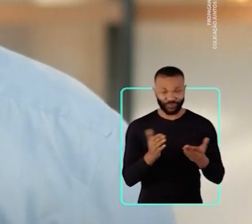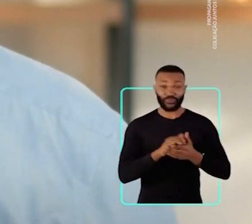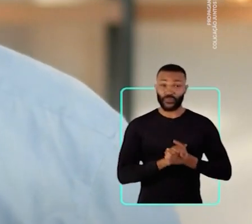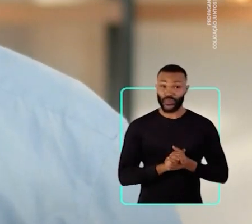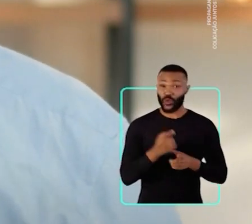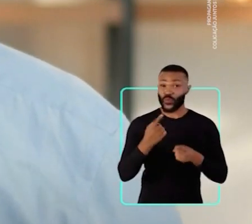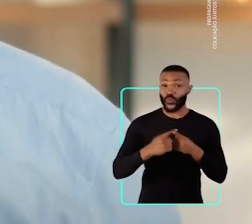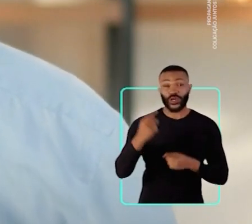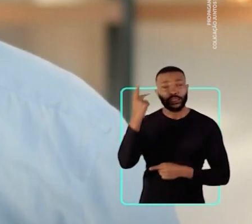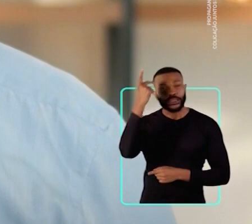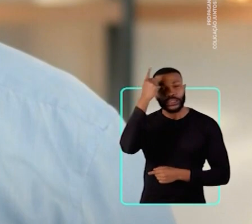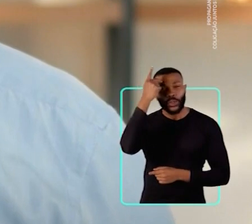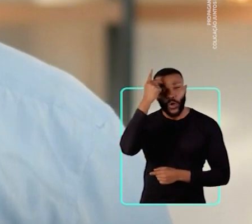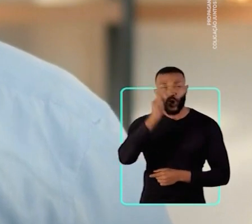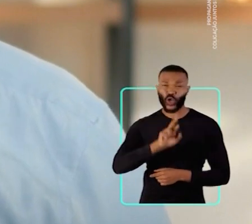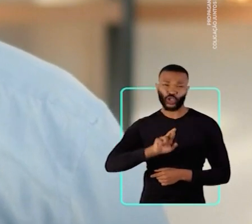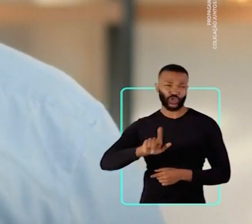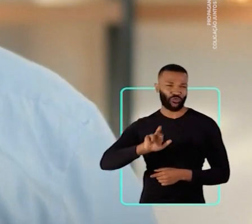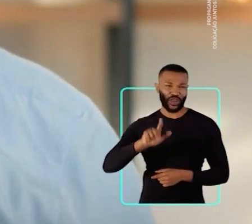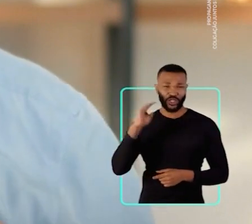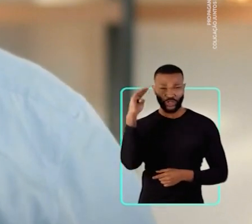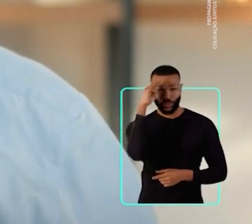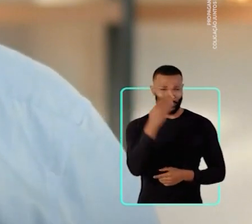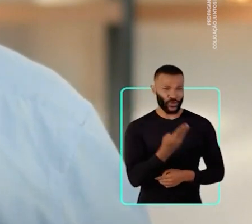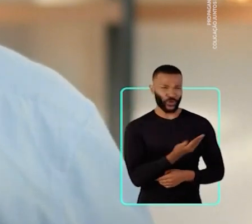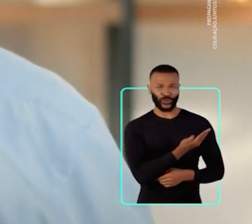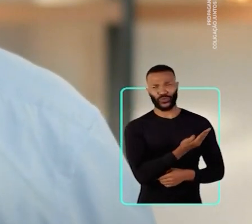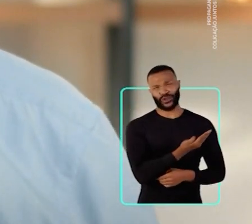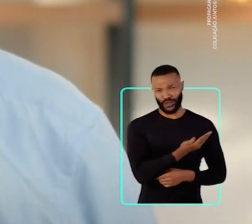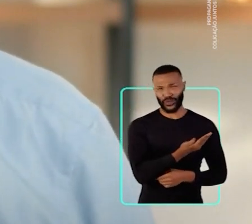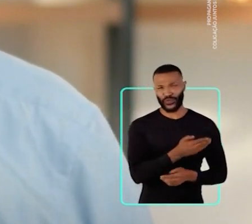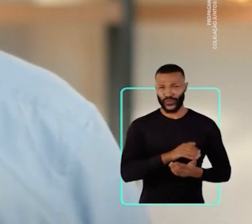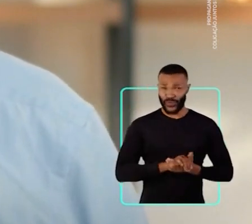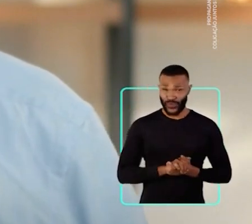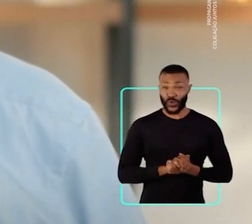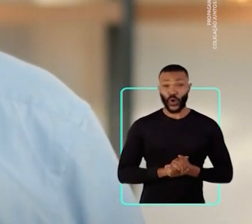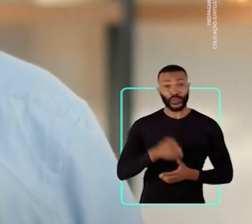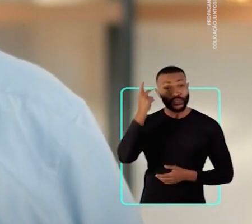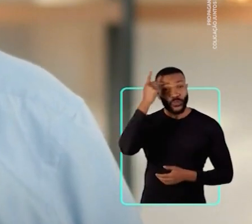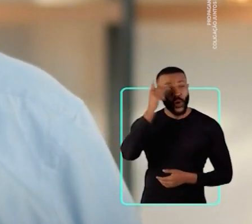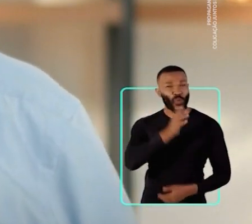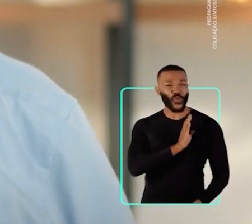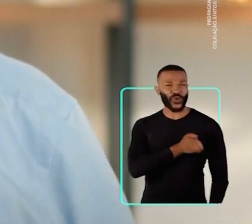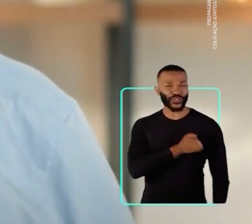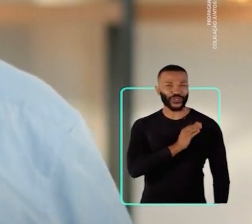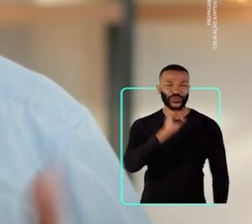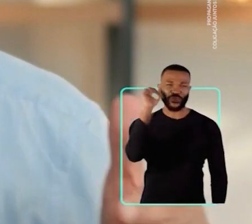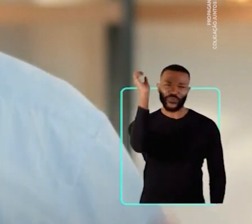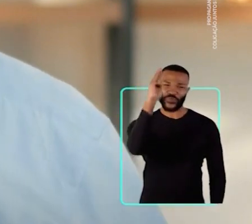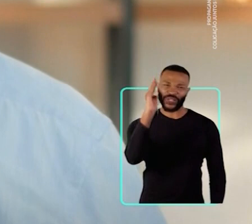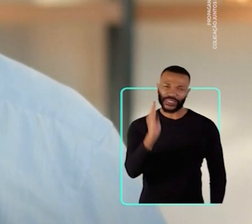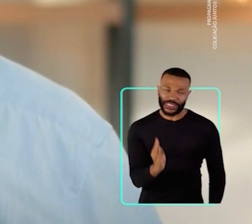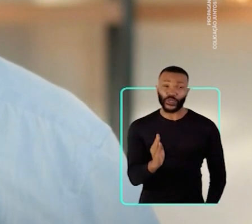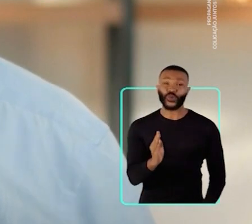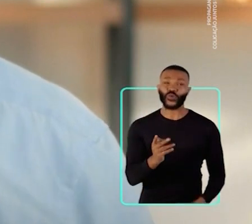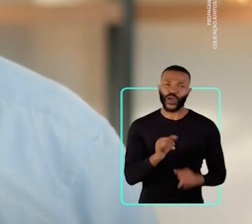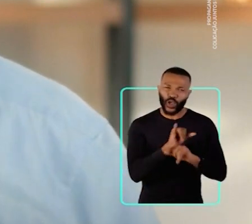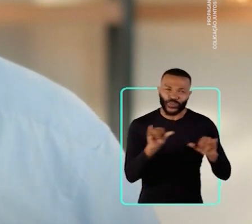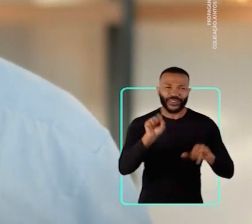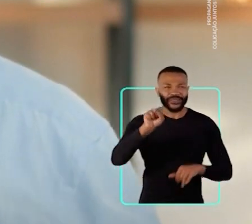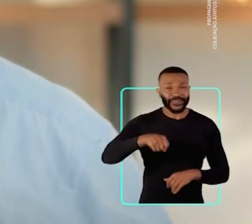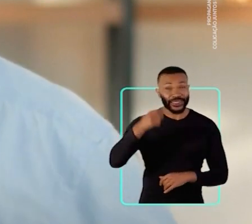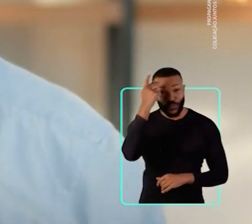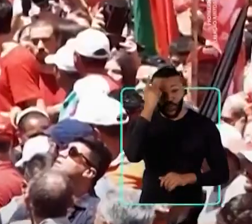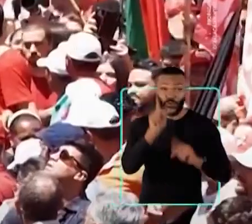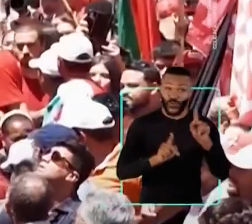Porque São Paulo é tudo aquilo que Bolsonaro jamais será. O coração do Brasil. Diga sim a São Paulo